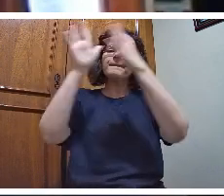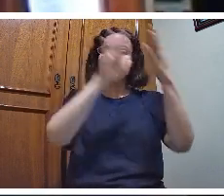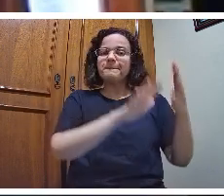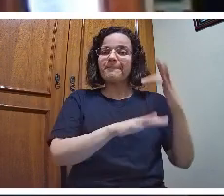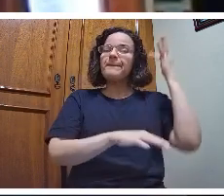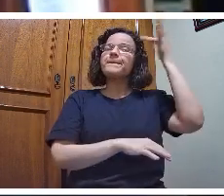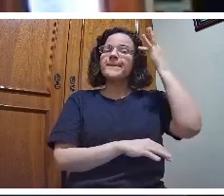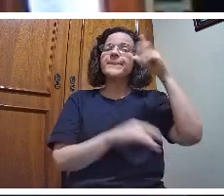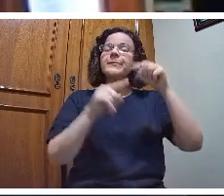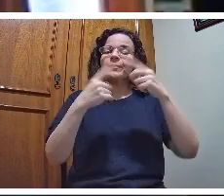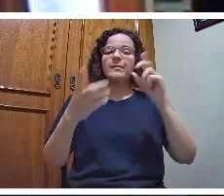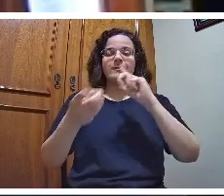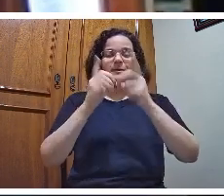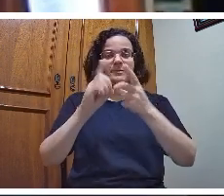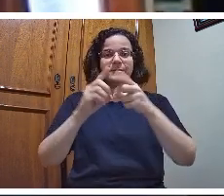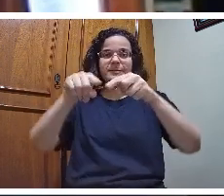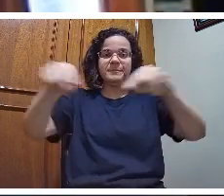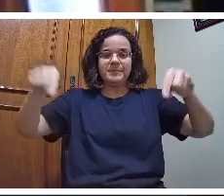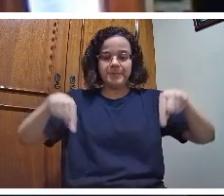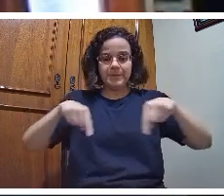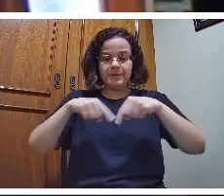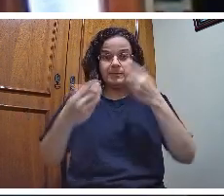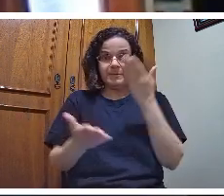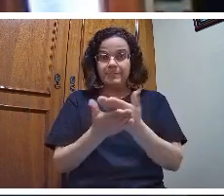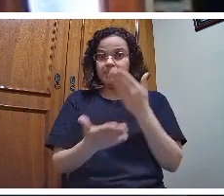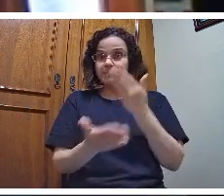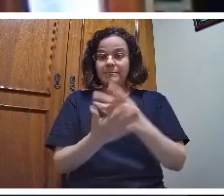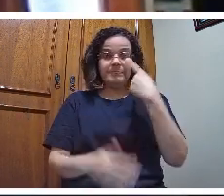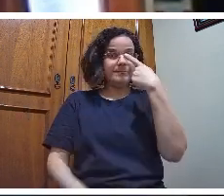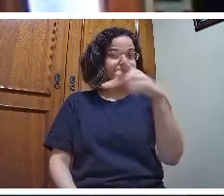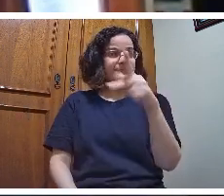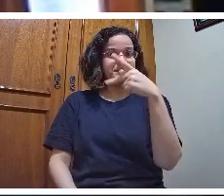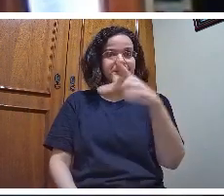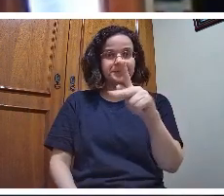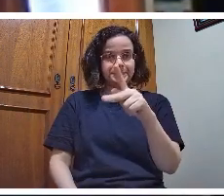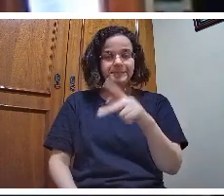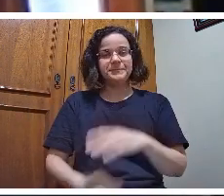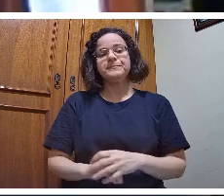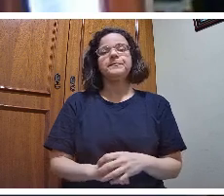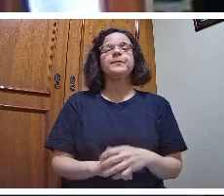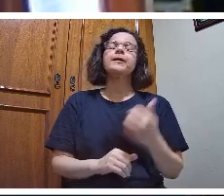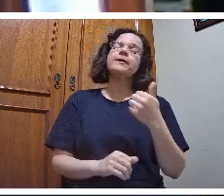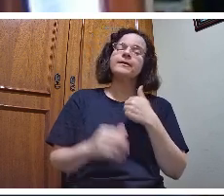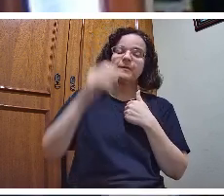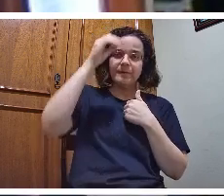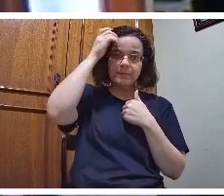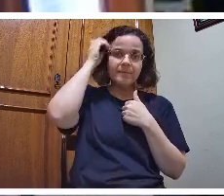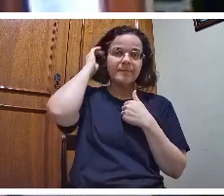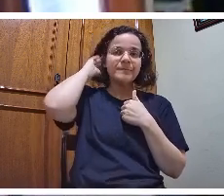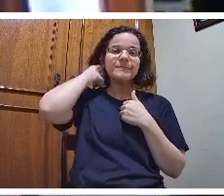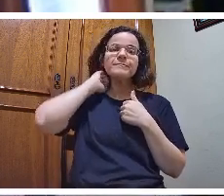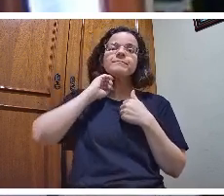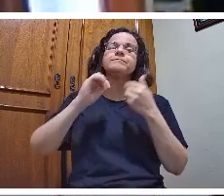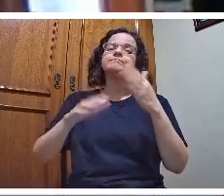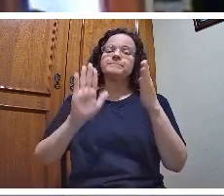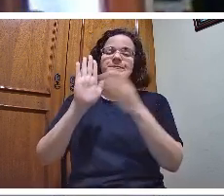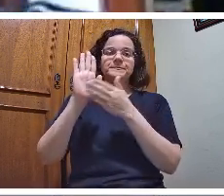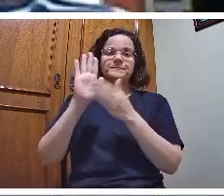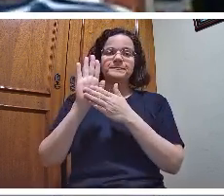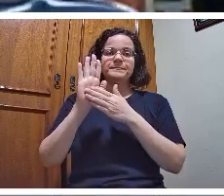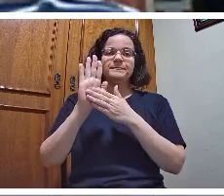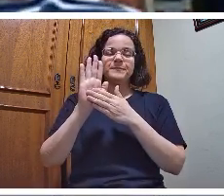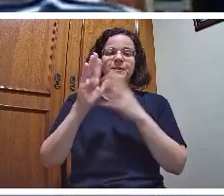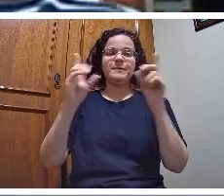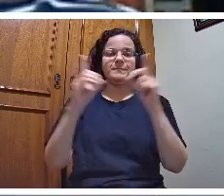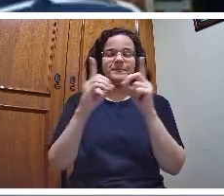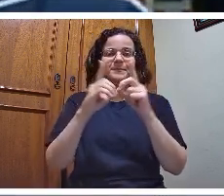é sua. É sua. Eu diria, essa proposta didática pedagógica, ela é